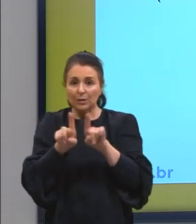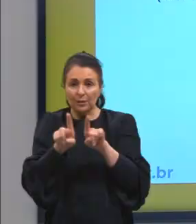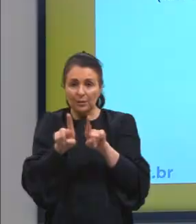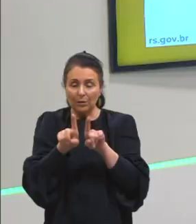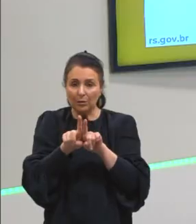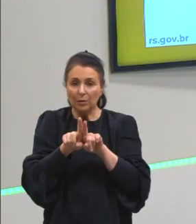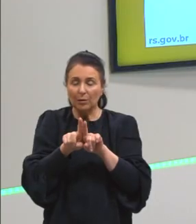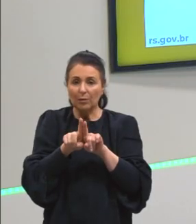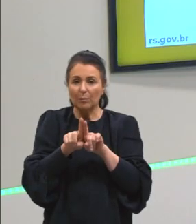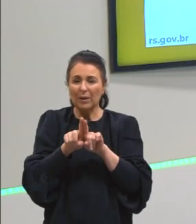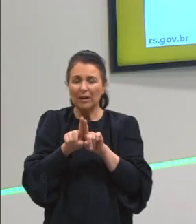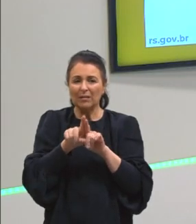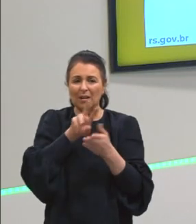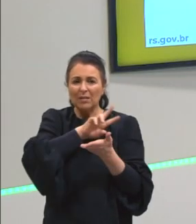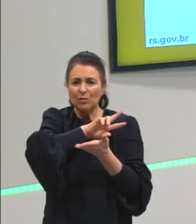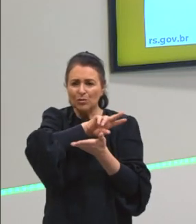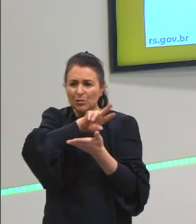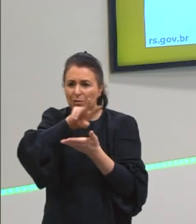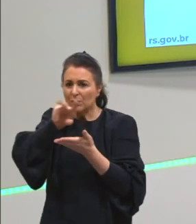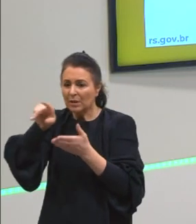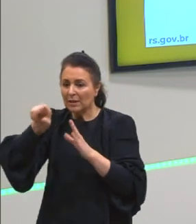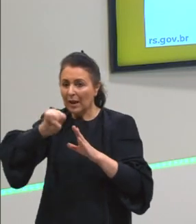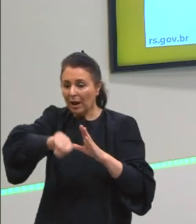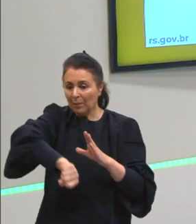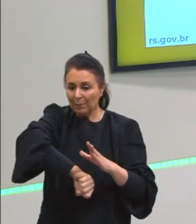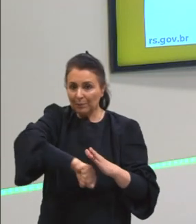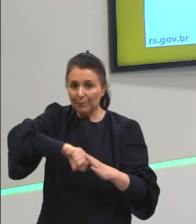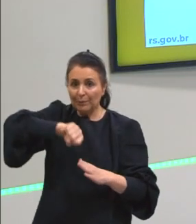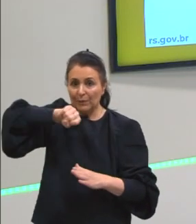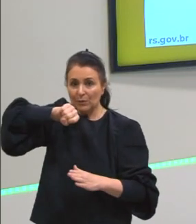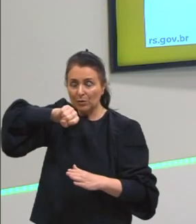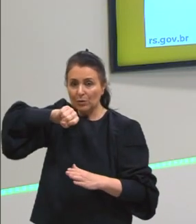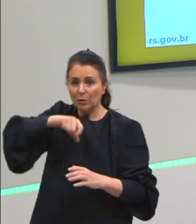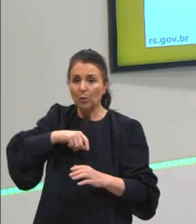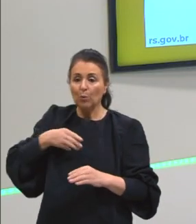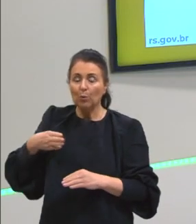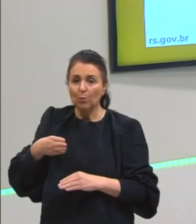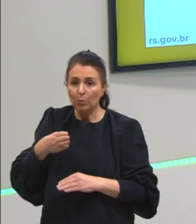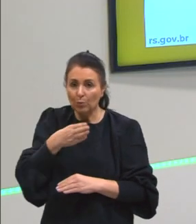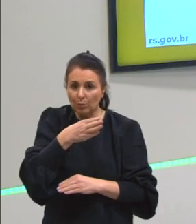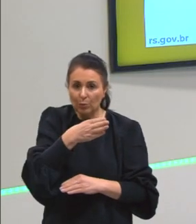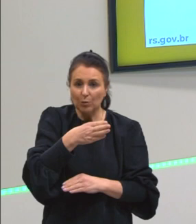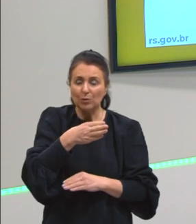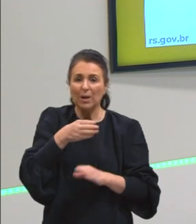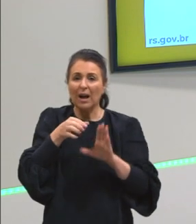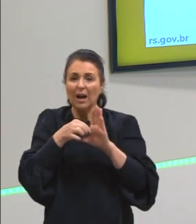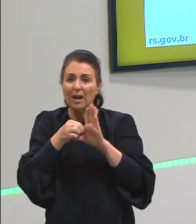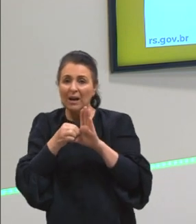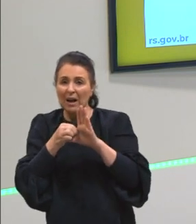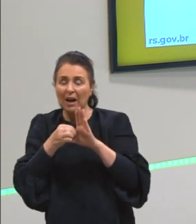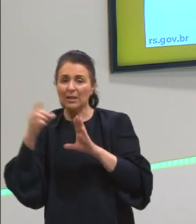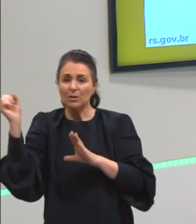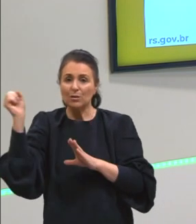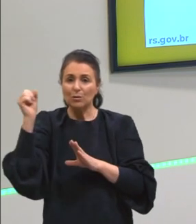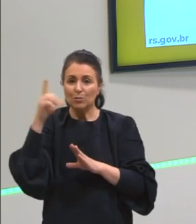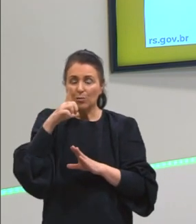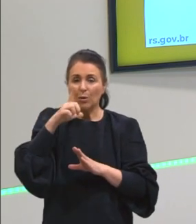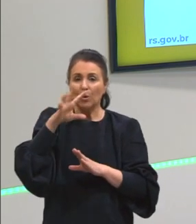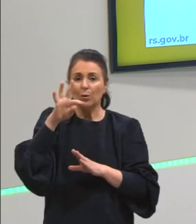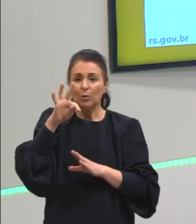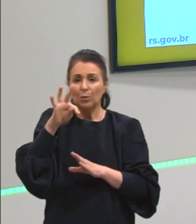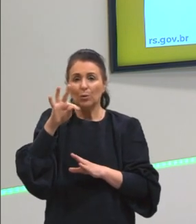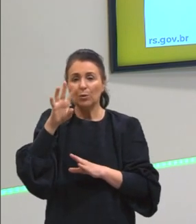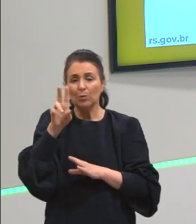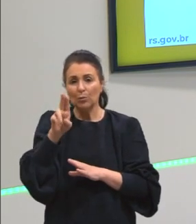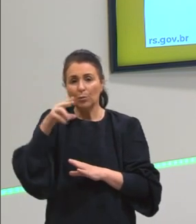diversificação, a mandioca, os peixes, carne de sol, tucupi, caldo de